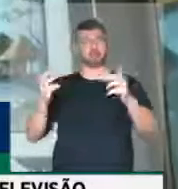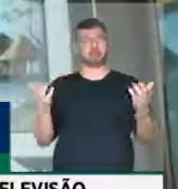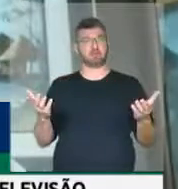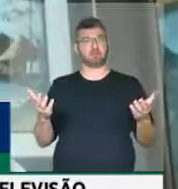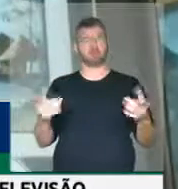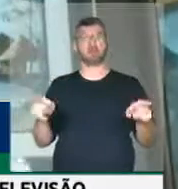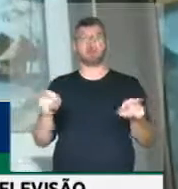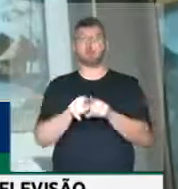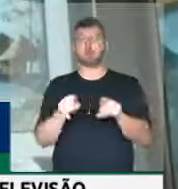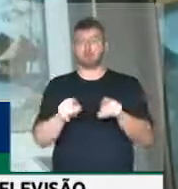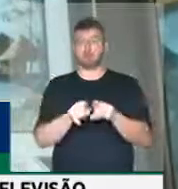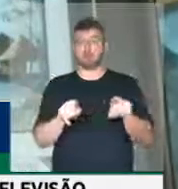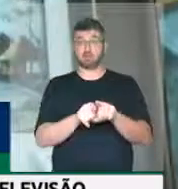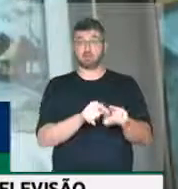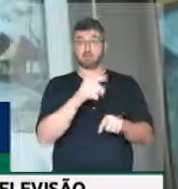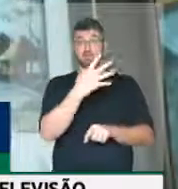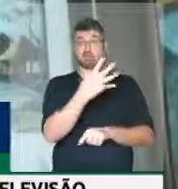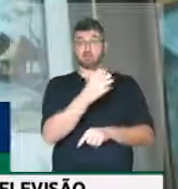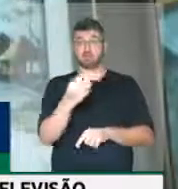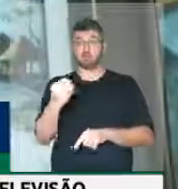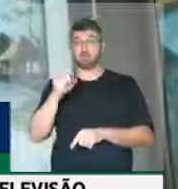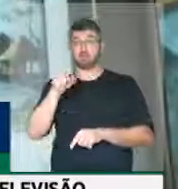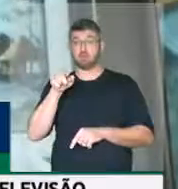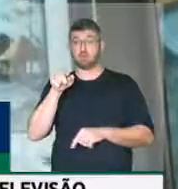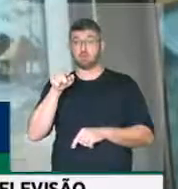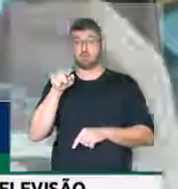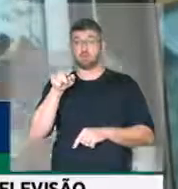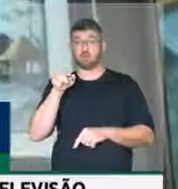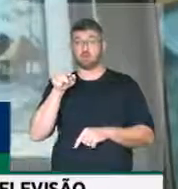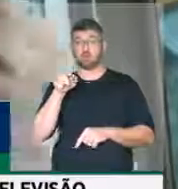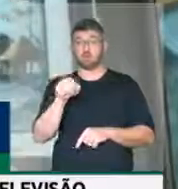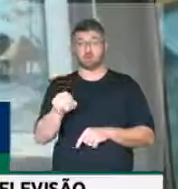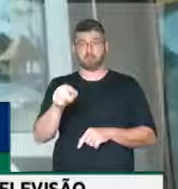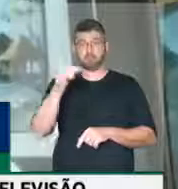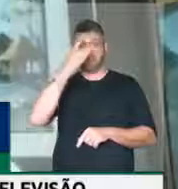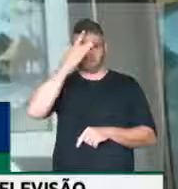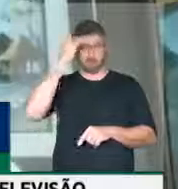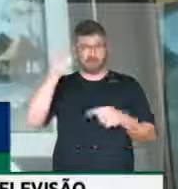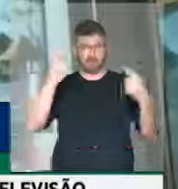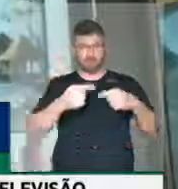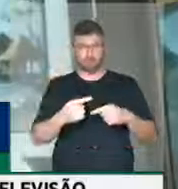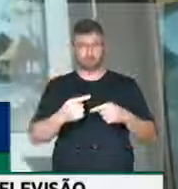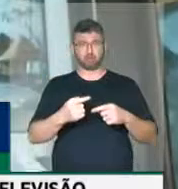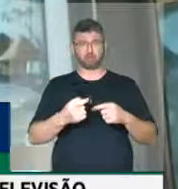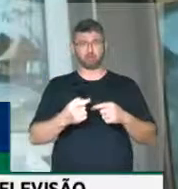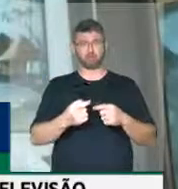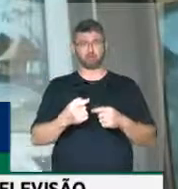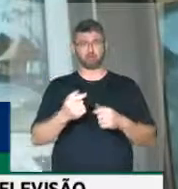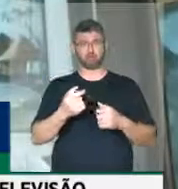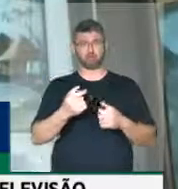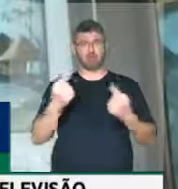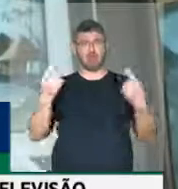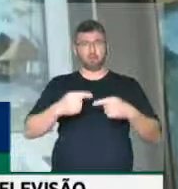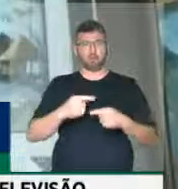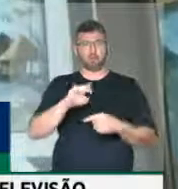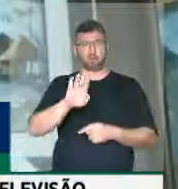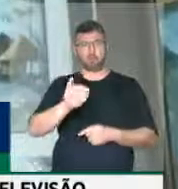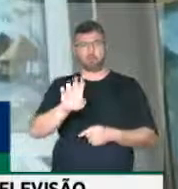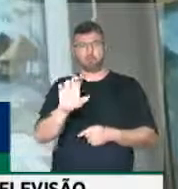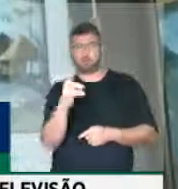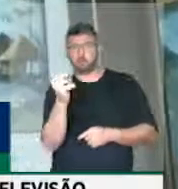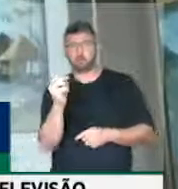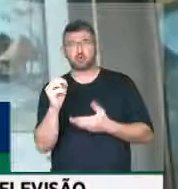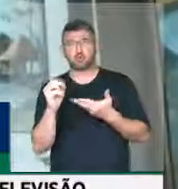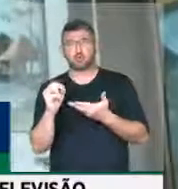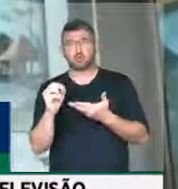400 mil apontadores do Jogo do Bicho, senhoras e senhores deputados, o Jogo do